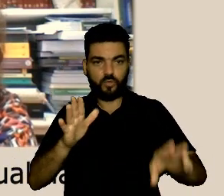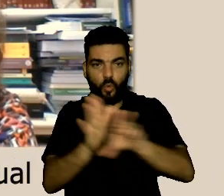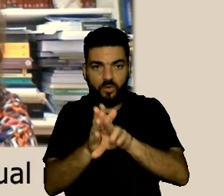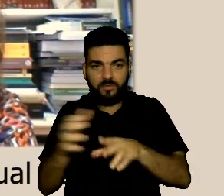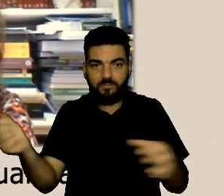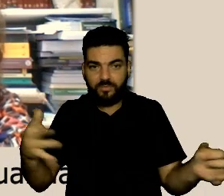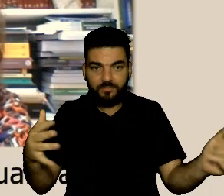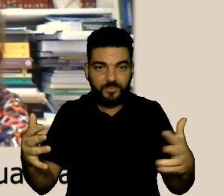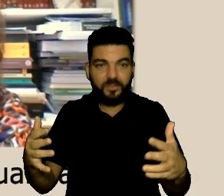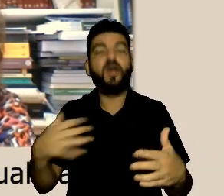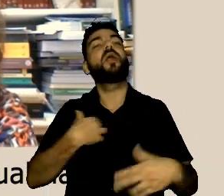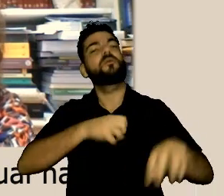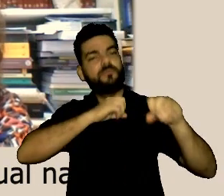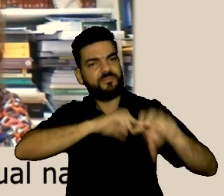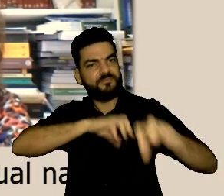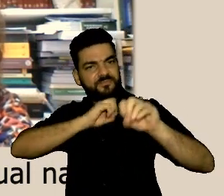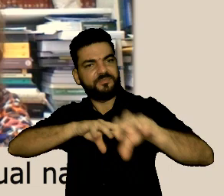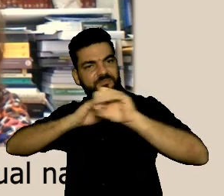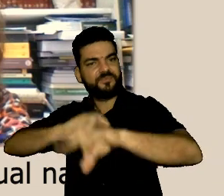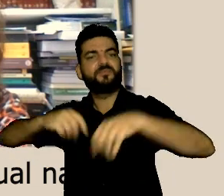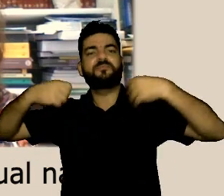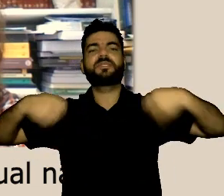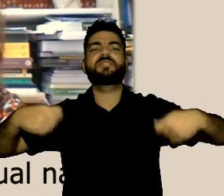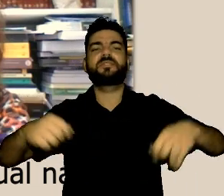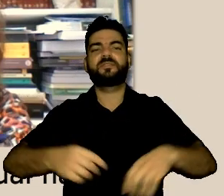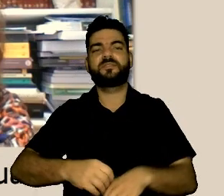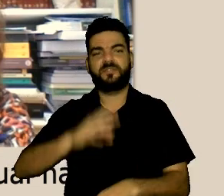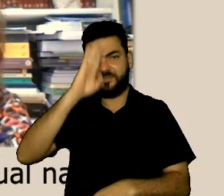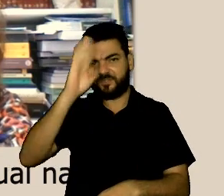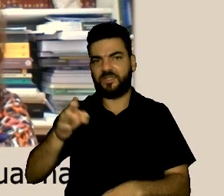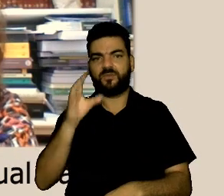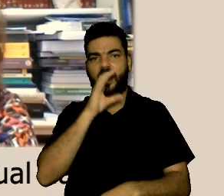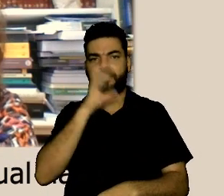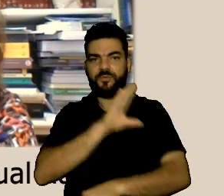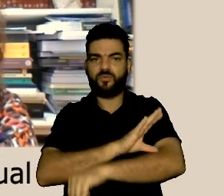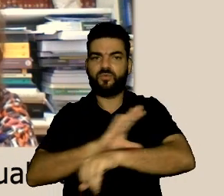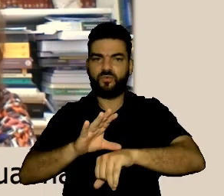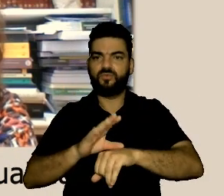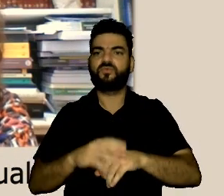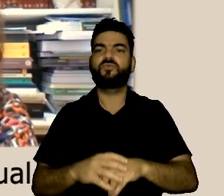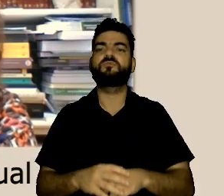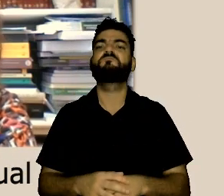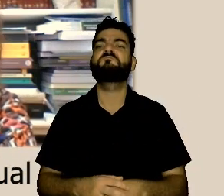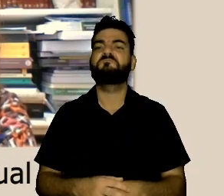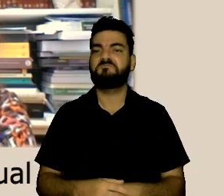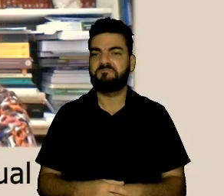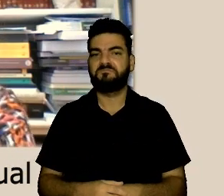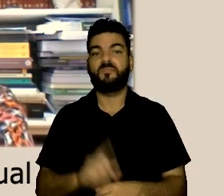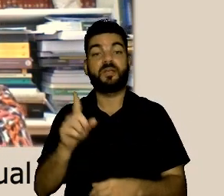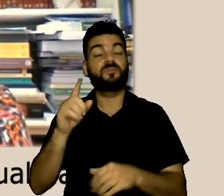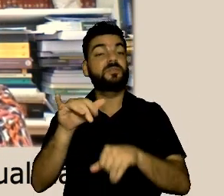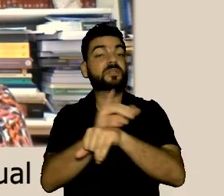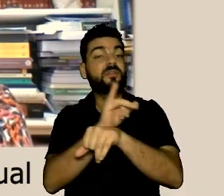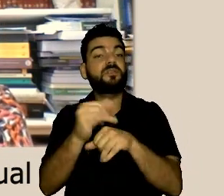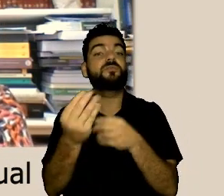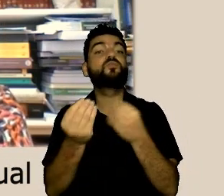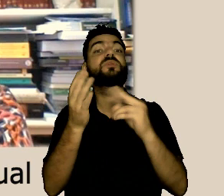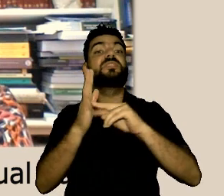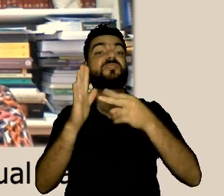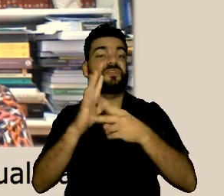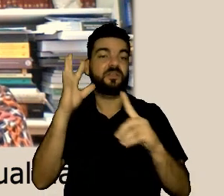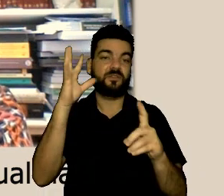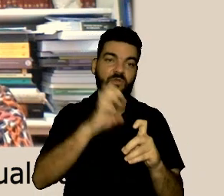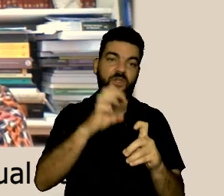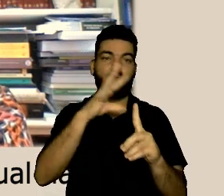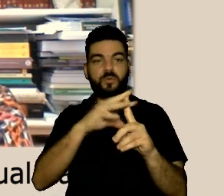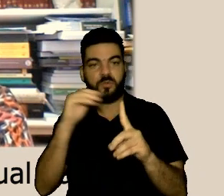a cada posse que nós damos para um servidor que está chegando já passar por um curso